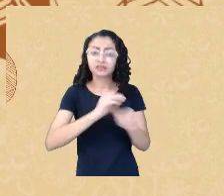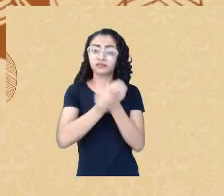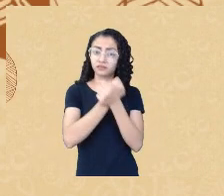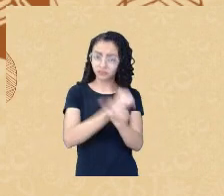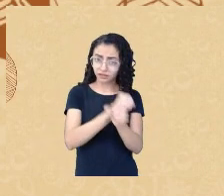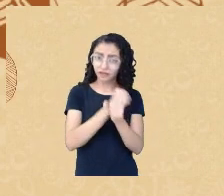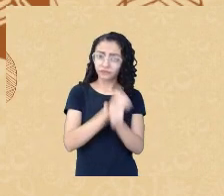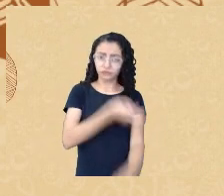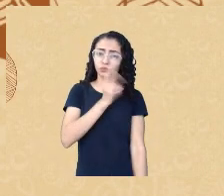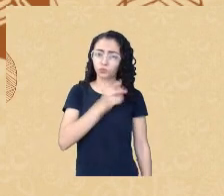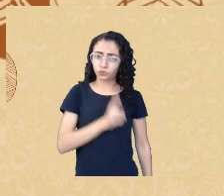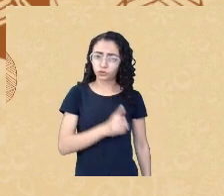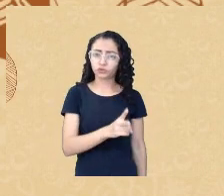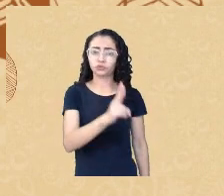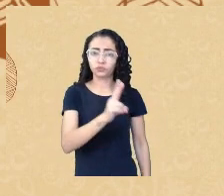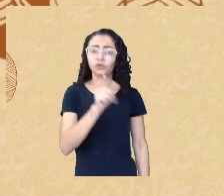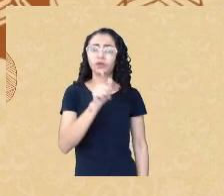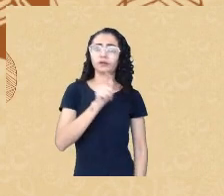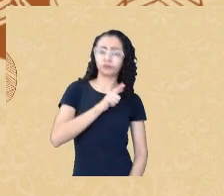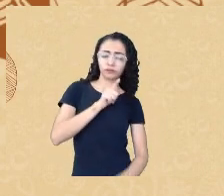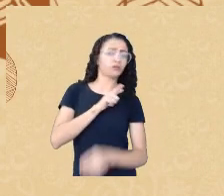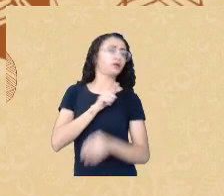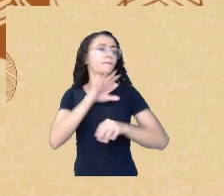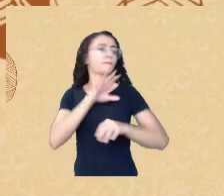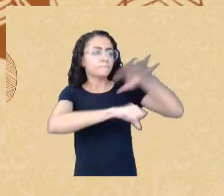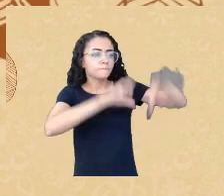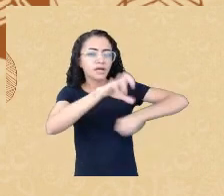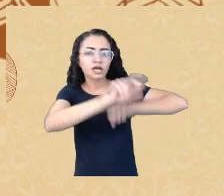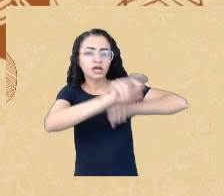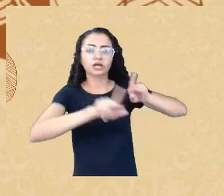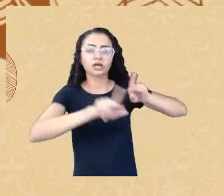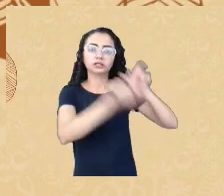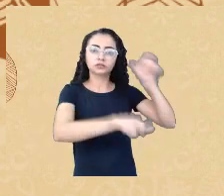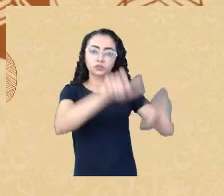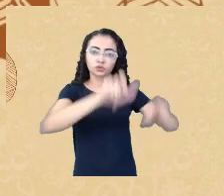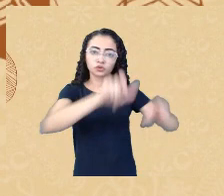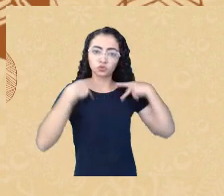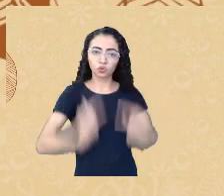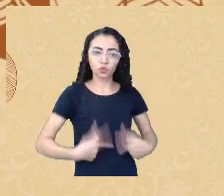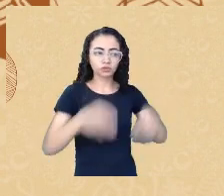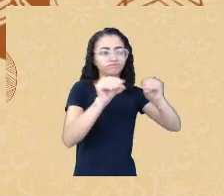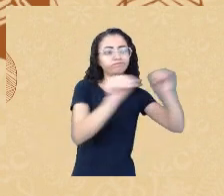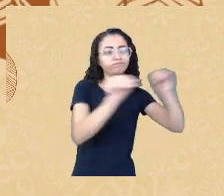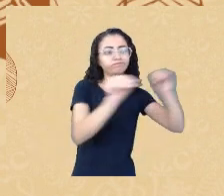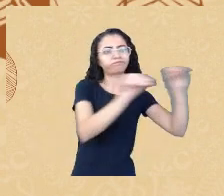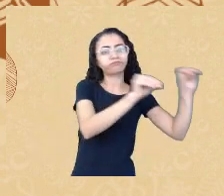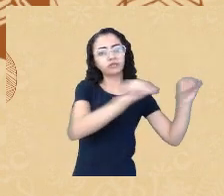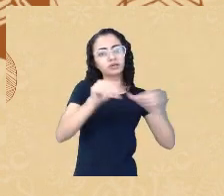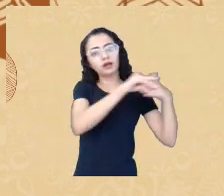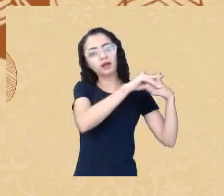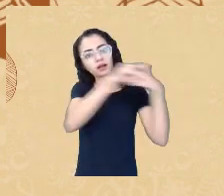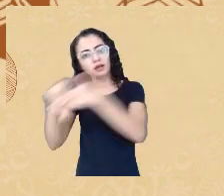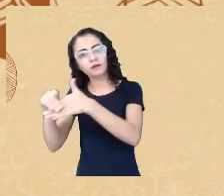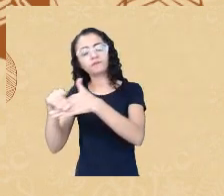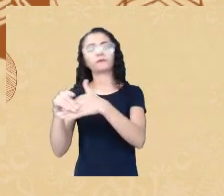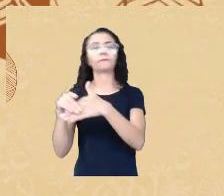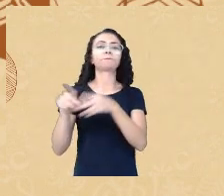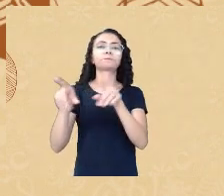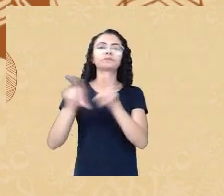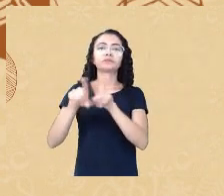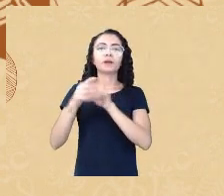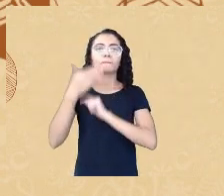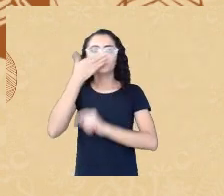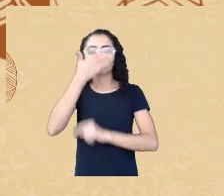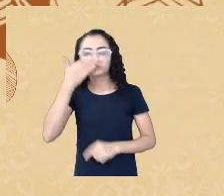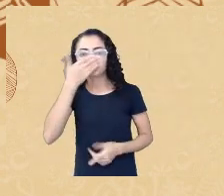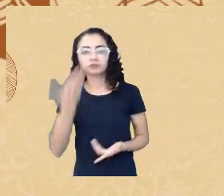tráfico de pessoas tráfico de humanos particularmente para a prostituição trabalho forçado é trabalho em troca de pagamento de dívidas